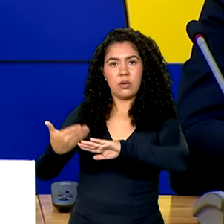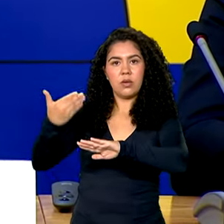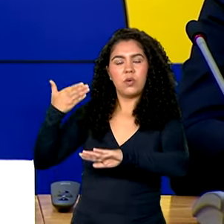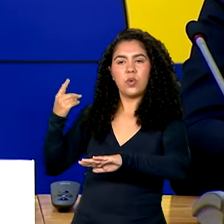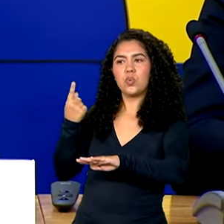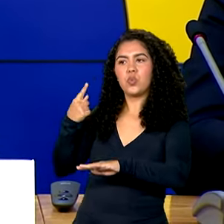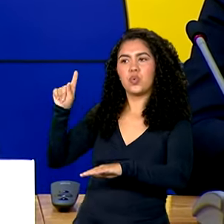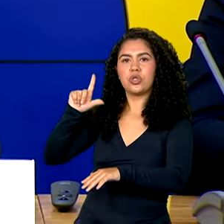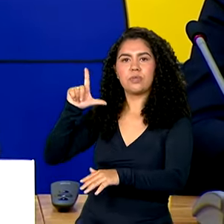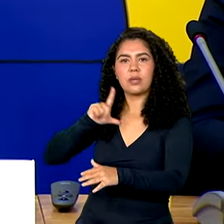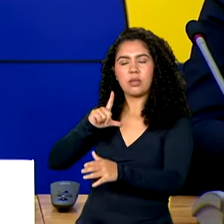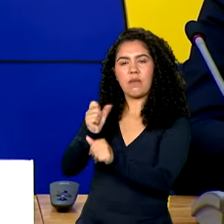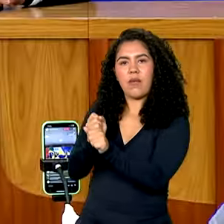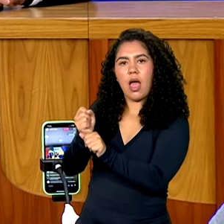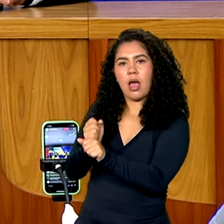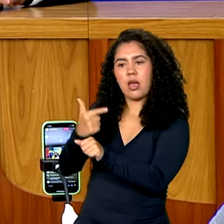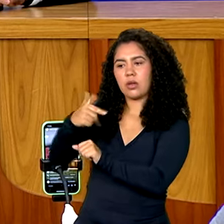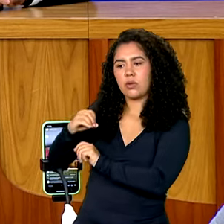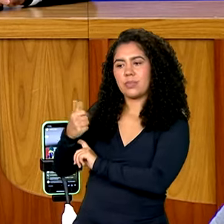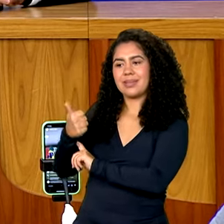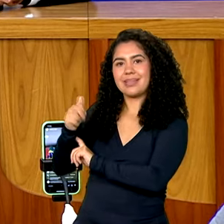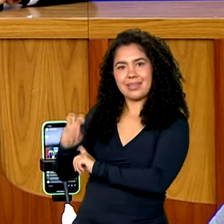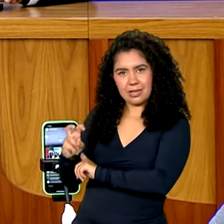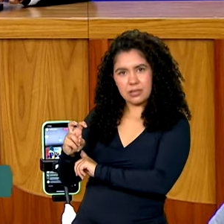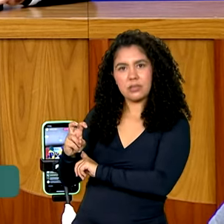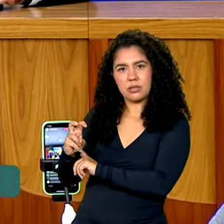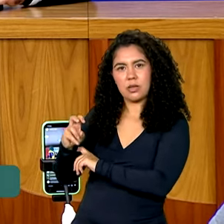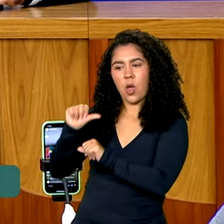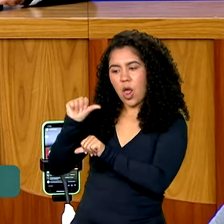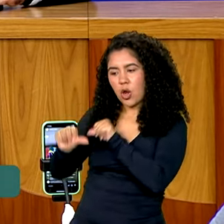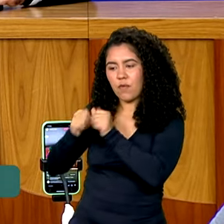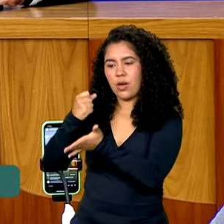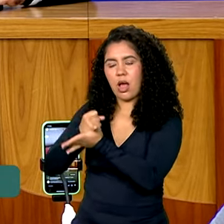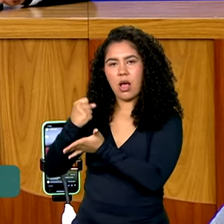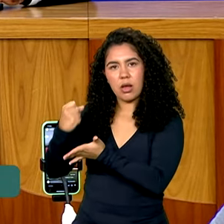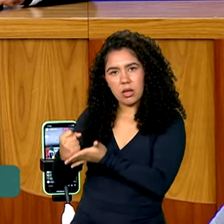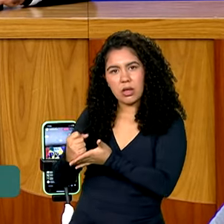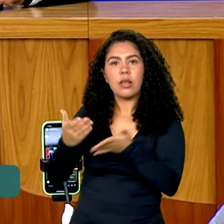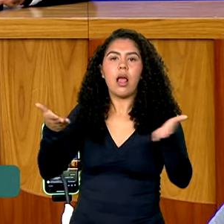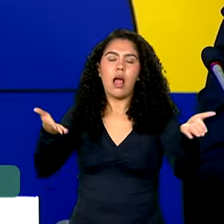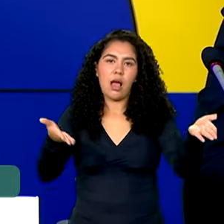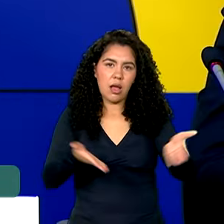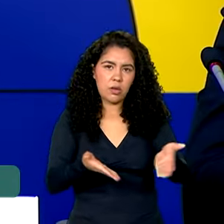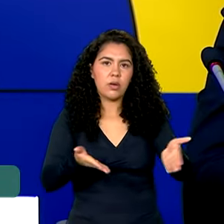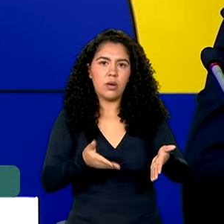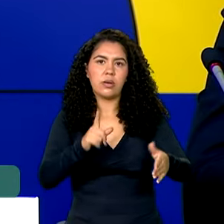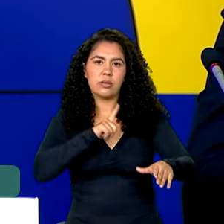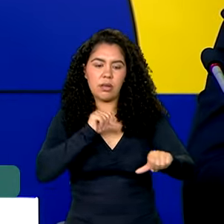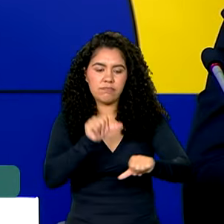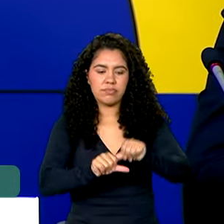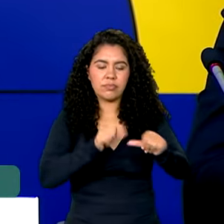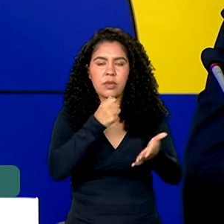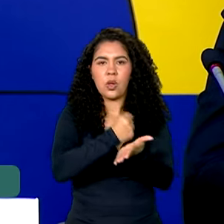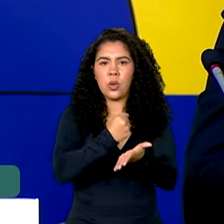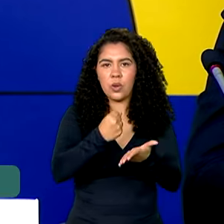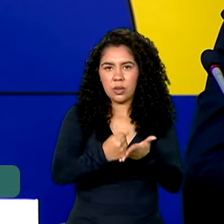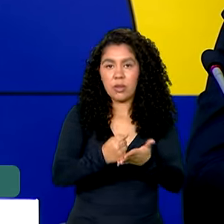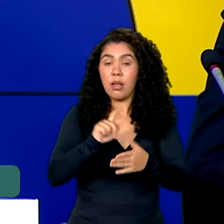renovatório, que foi em 2015, de terem as suas renovações. Então, é um serviço